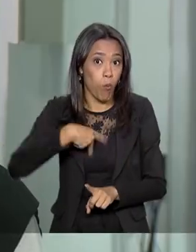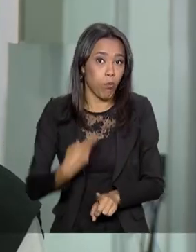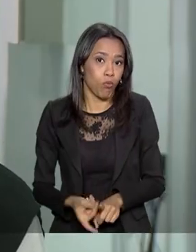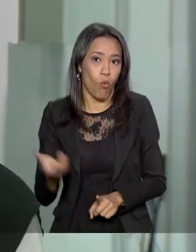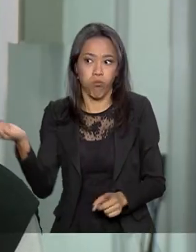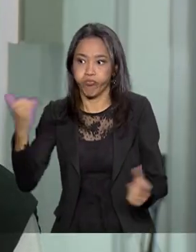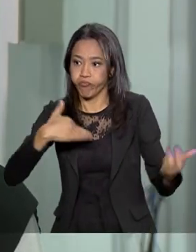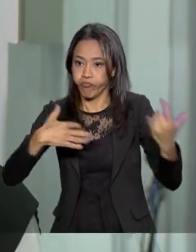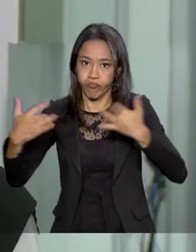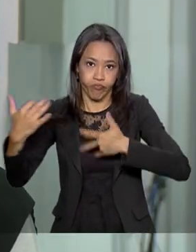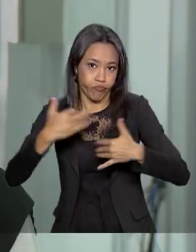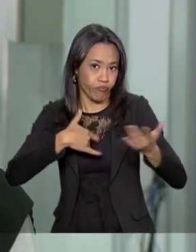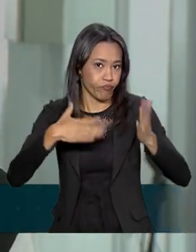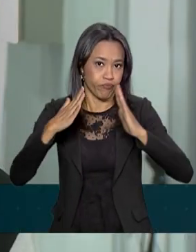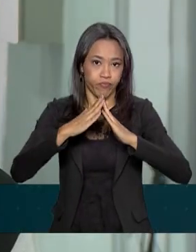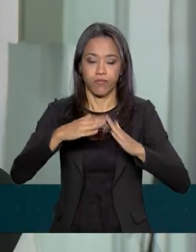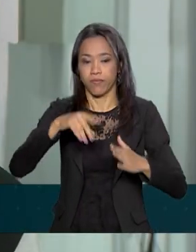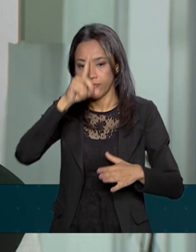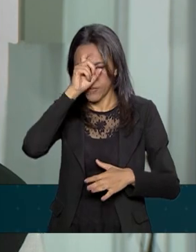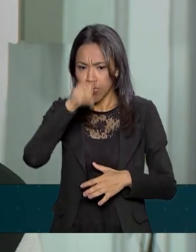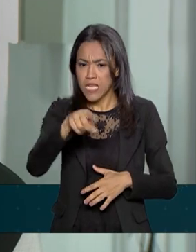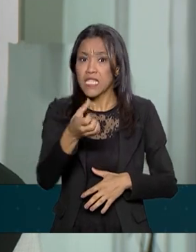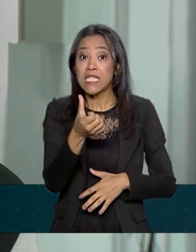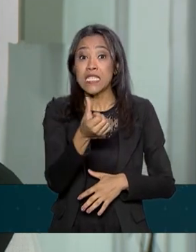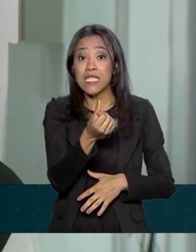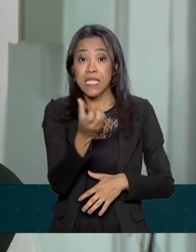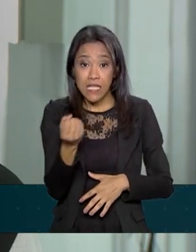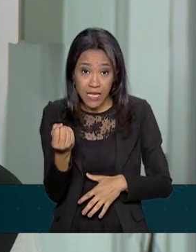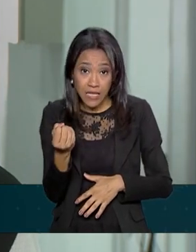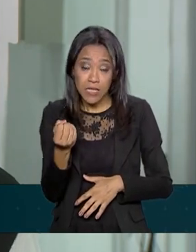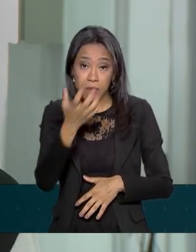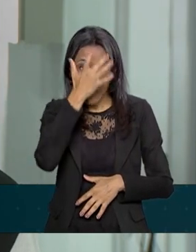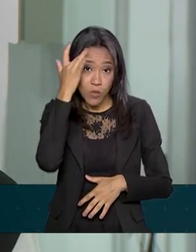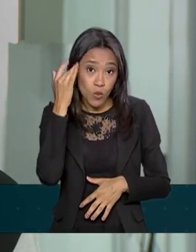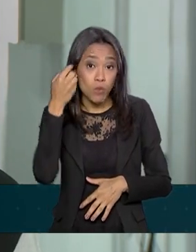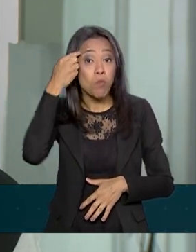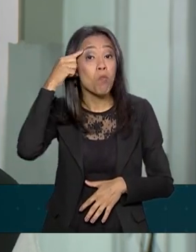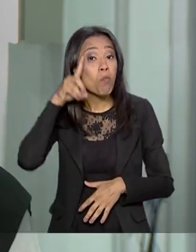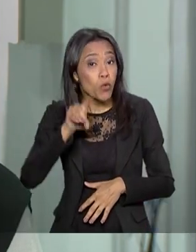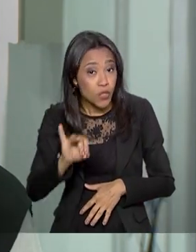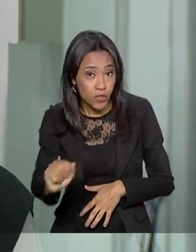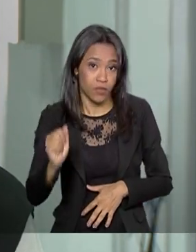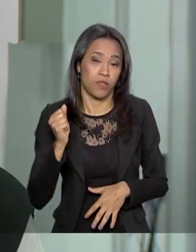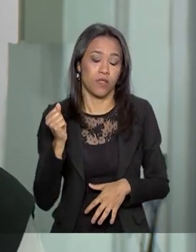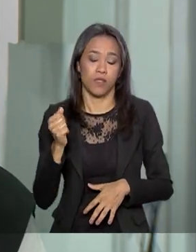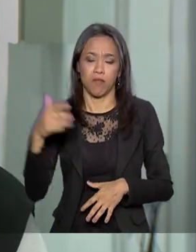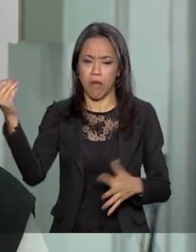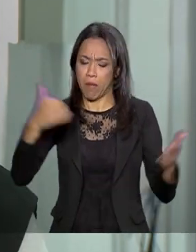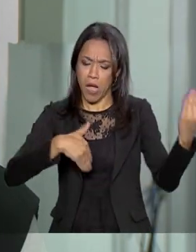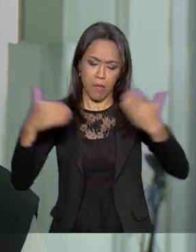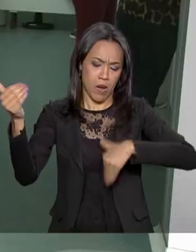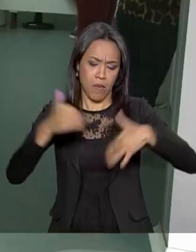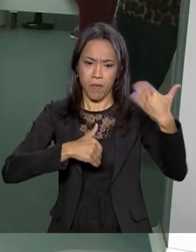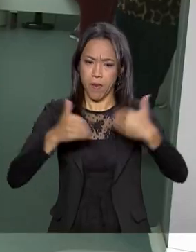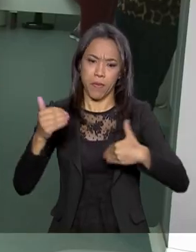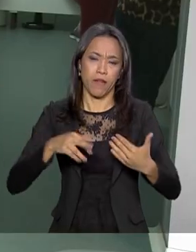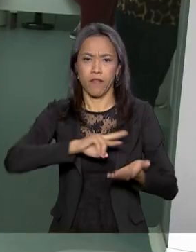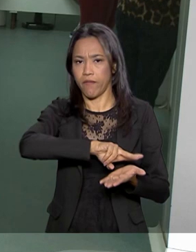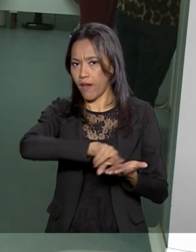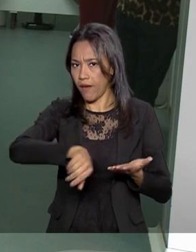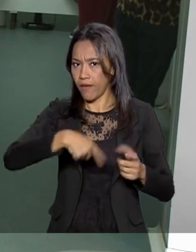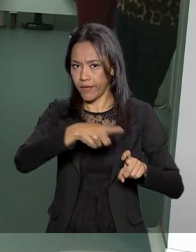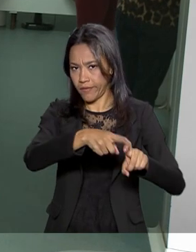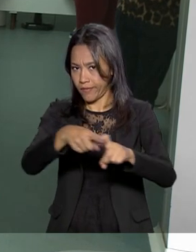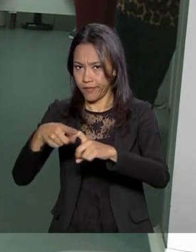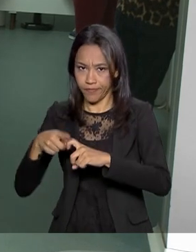Por dia, 600 pessoas passam pela nossa unidade, levando em consideração todas as nossas áreas. A unidade